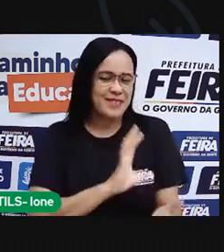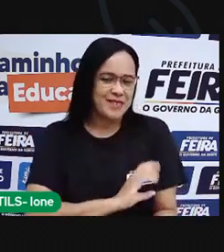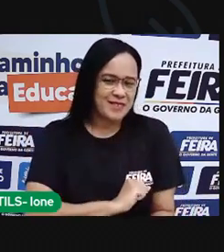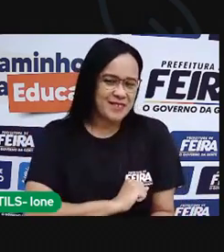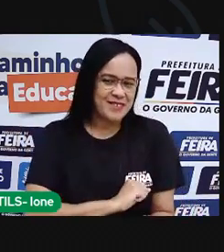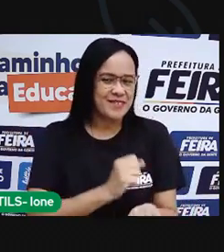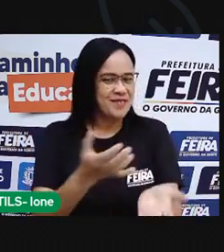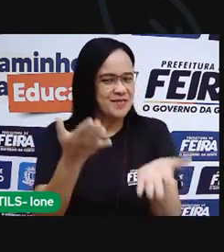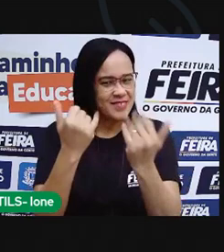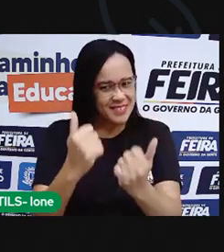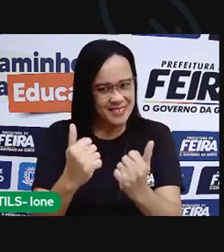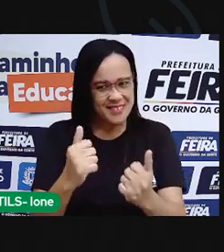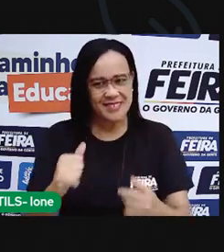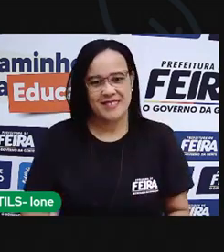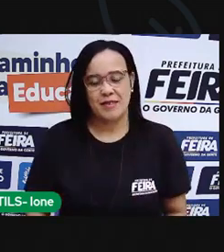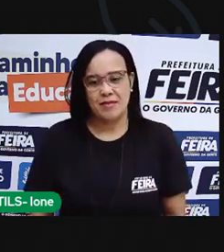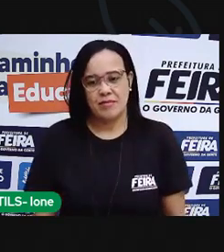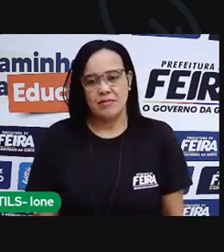lá!